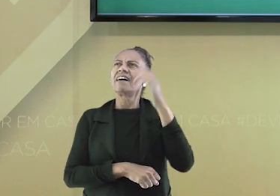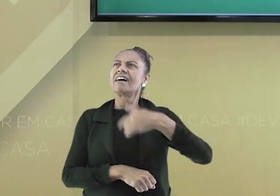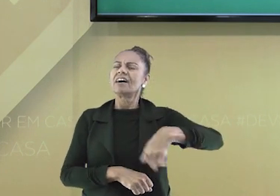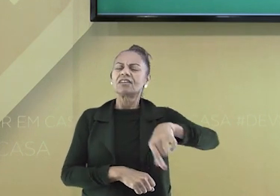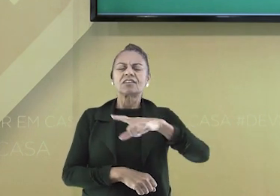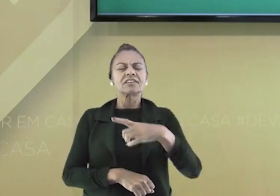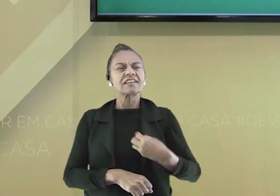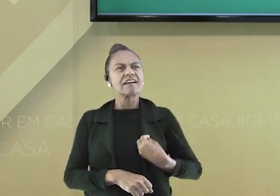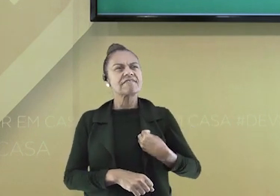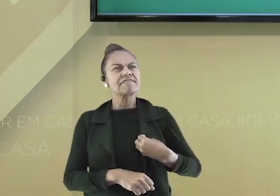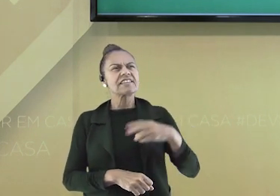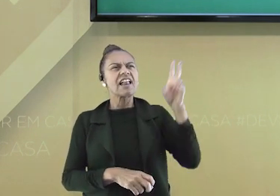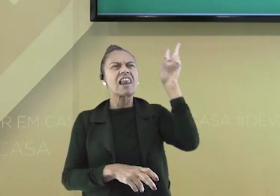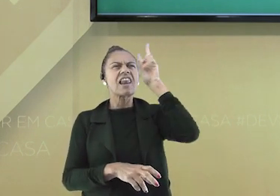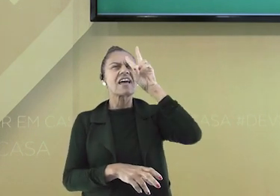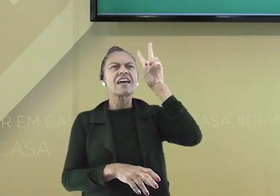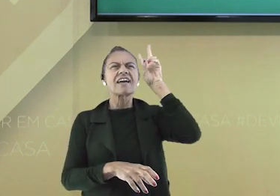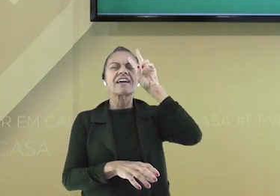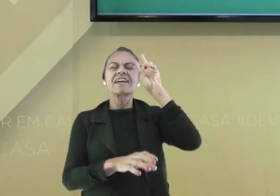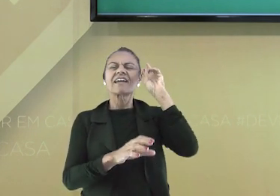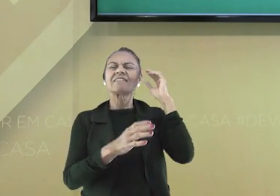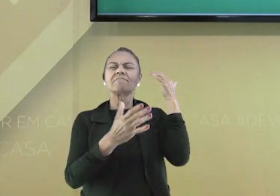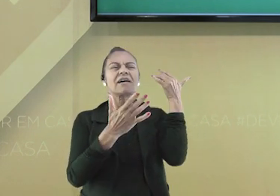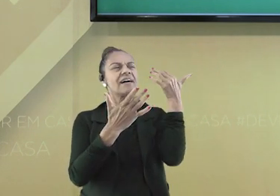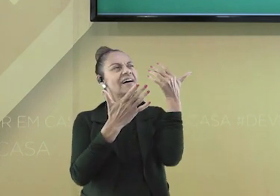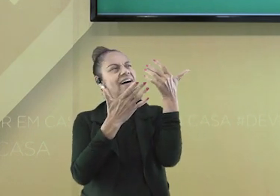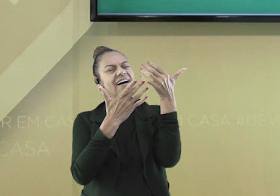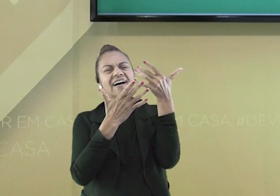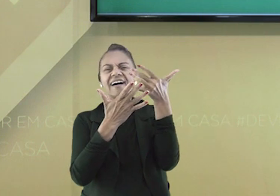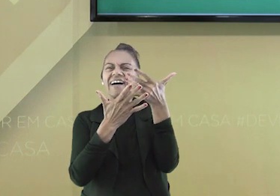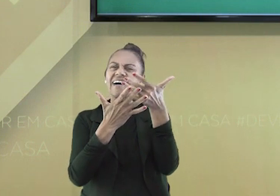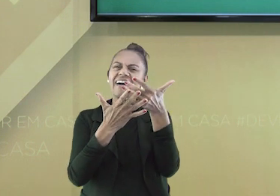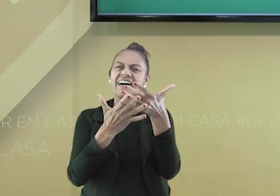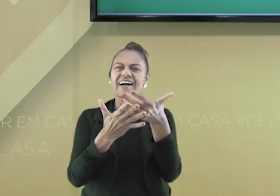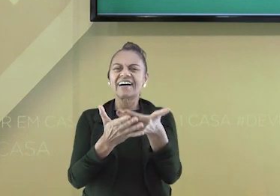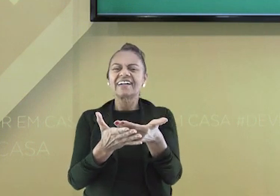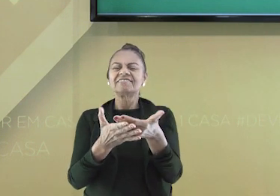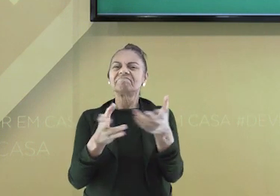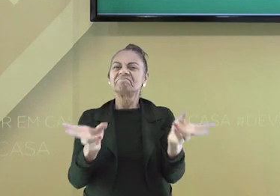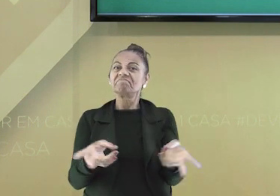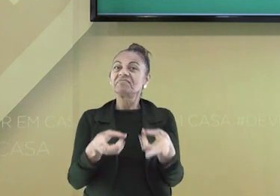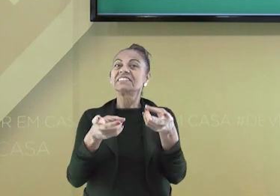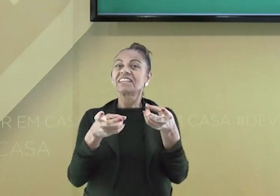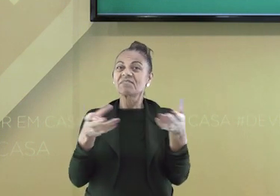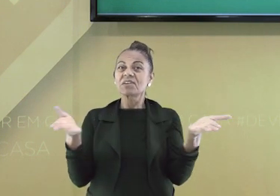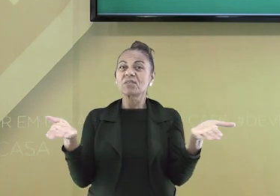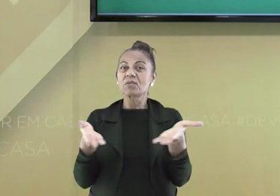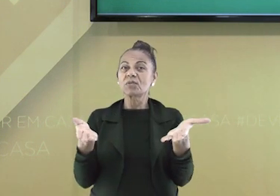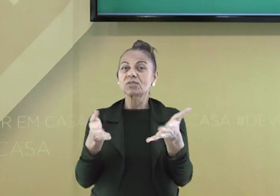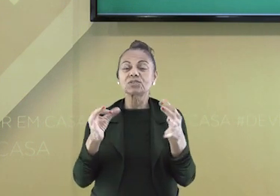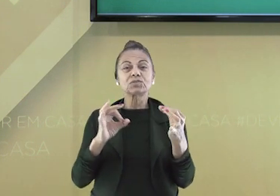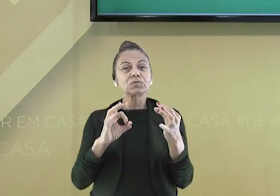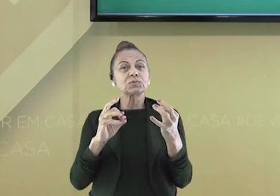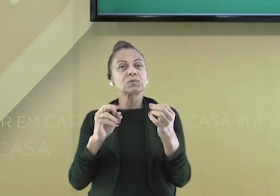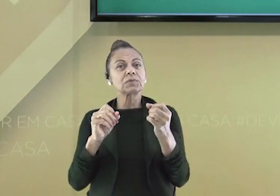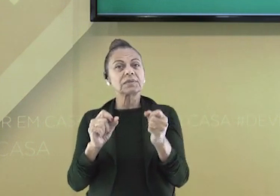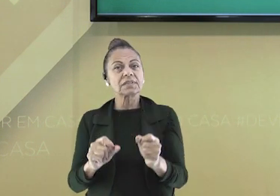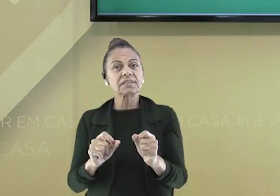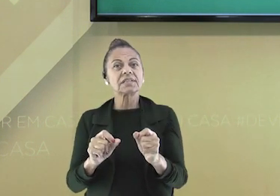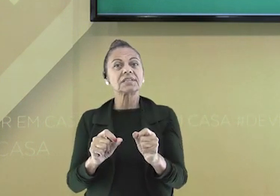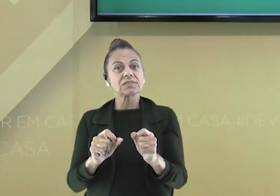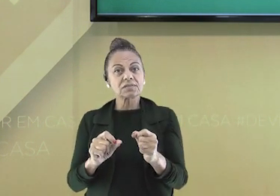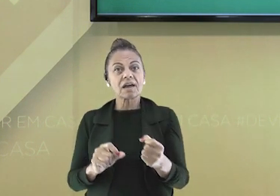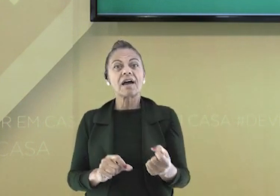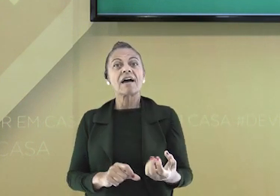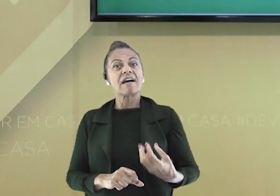temos muitas lembranças? É justamente o que queremos perceber durante essa aula, que tudo isso